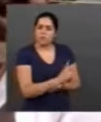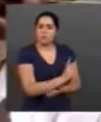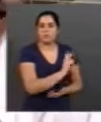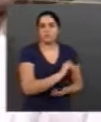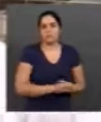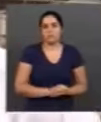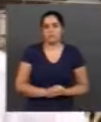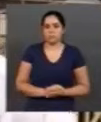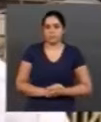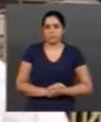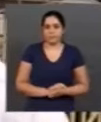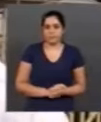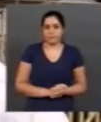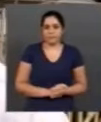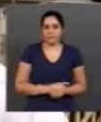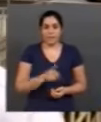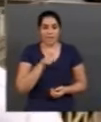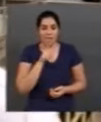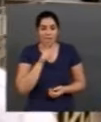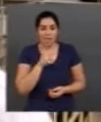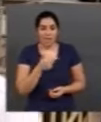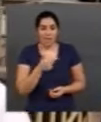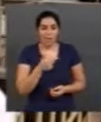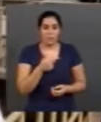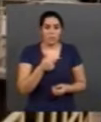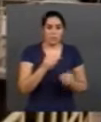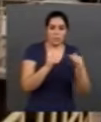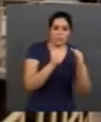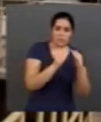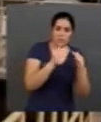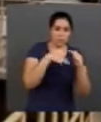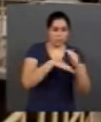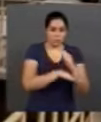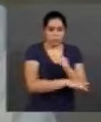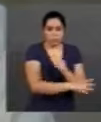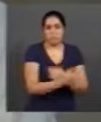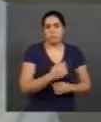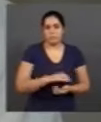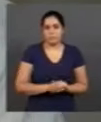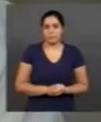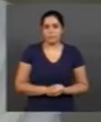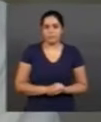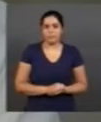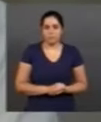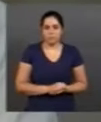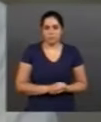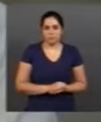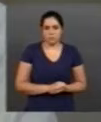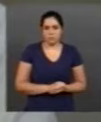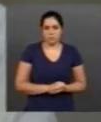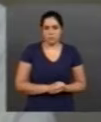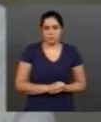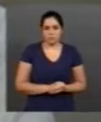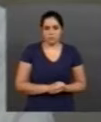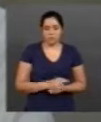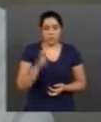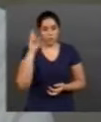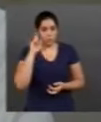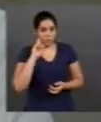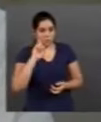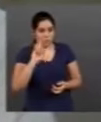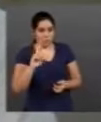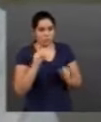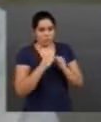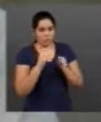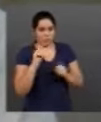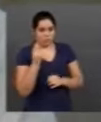dela. E aquela água que passar pelas nossas casas, ela jamais vai voltar igual para o Rio. O diretor do Instituto de Geografia da UFU, o professor